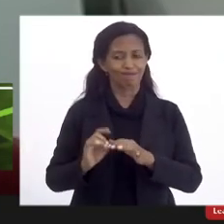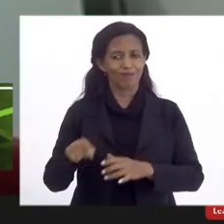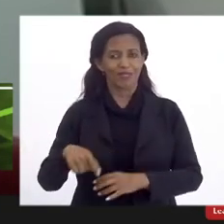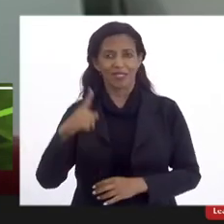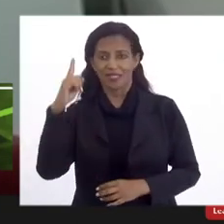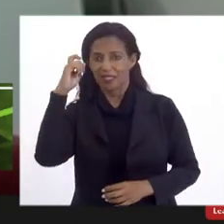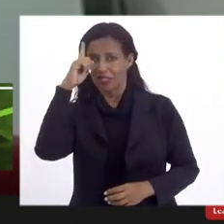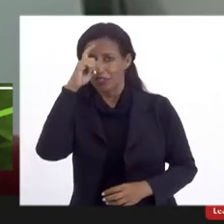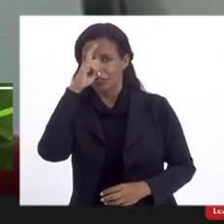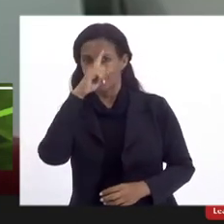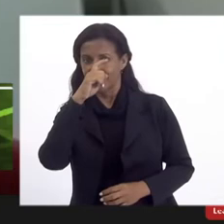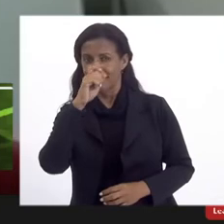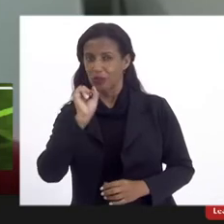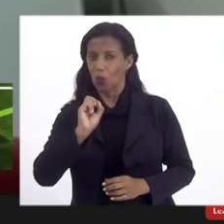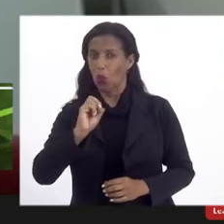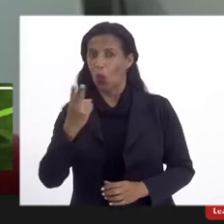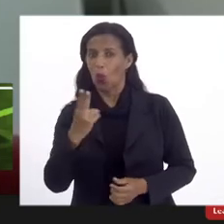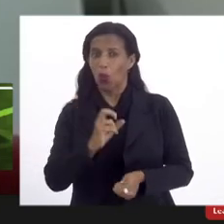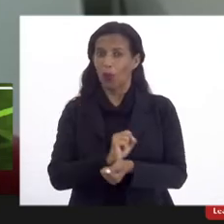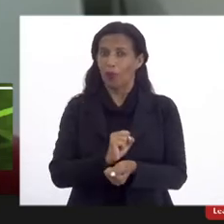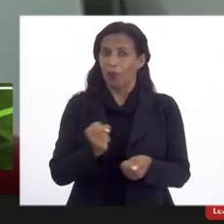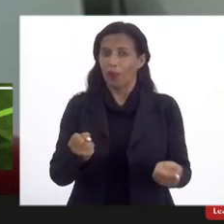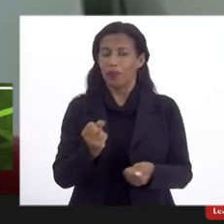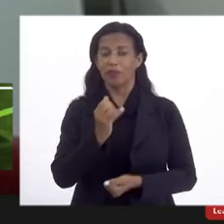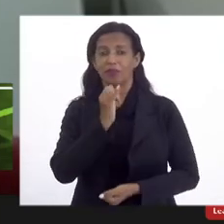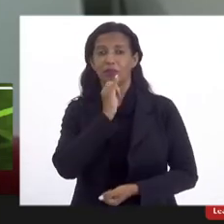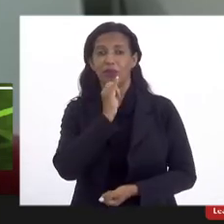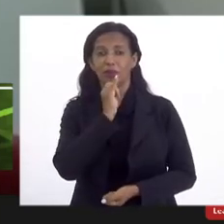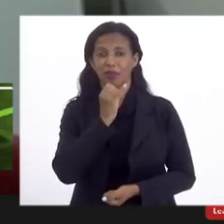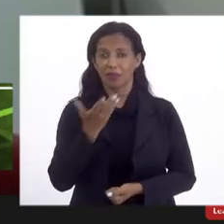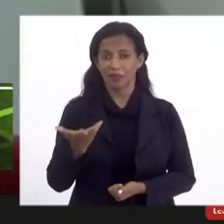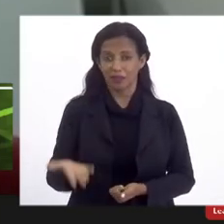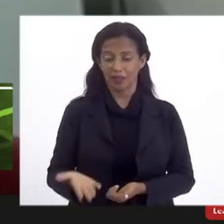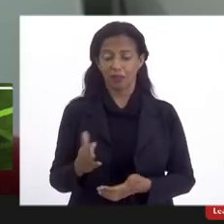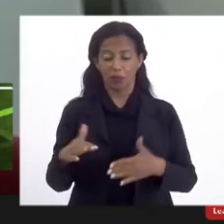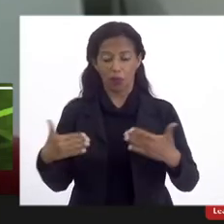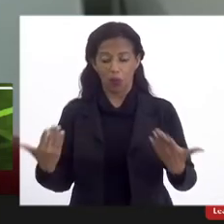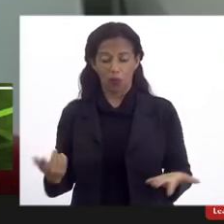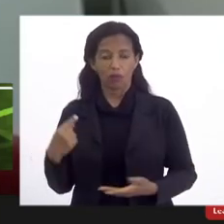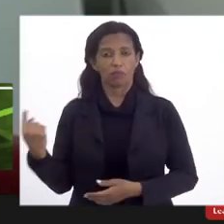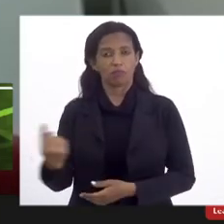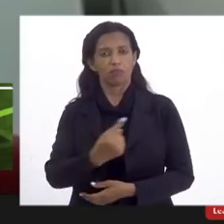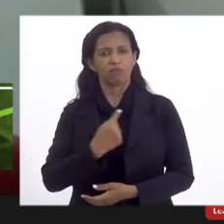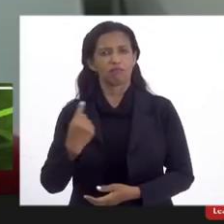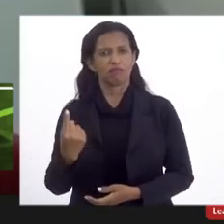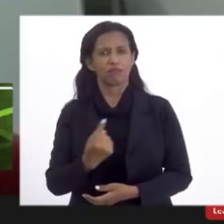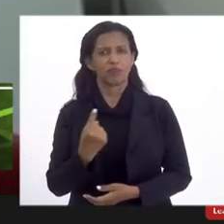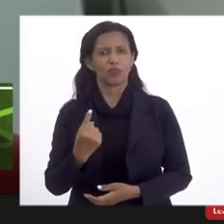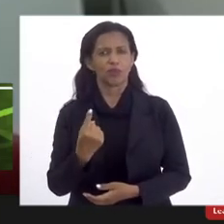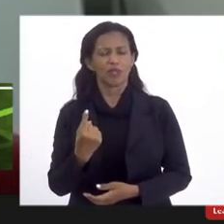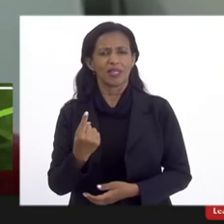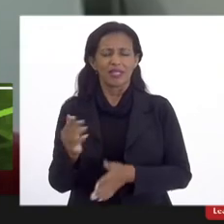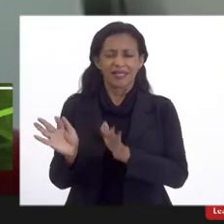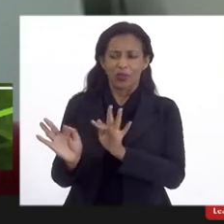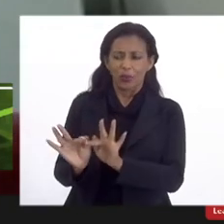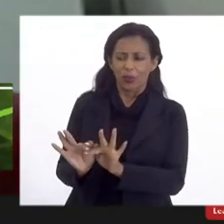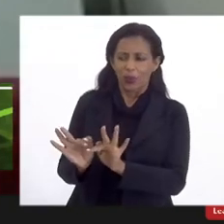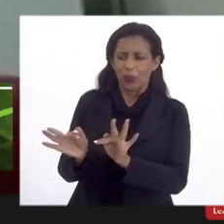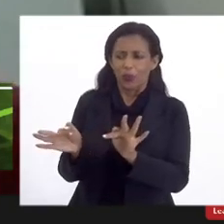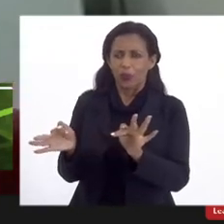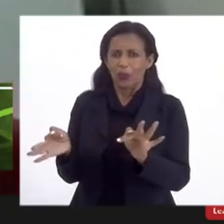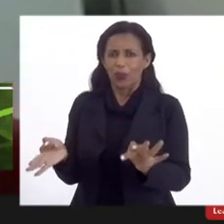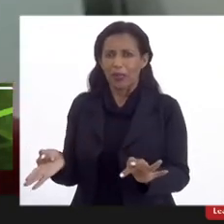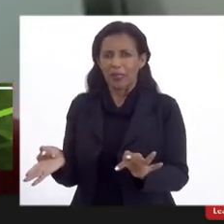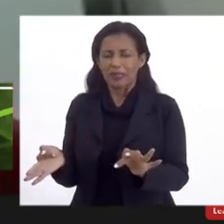difícil, se não impossível. Um exemplo disso é quando nós tivemos simplesmente a